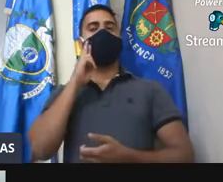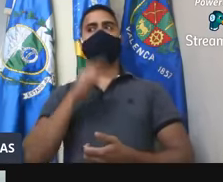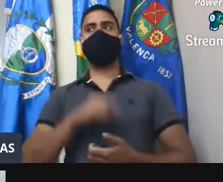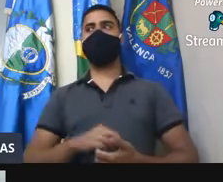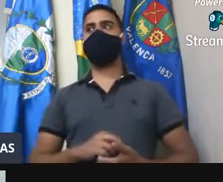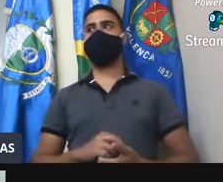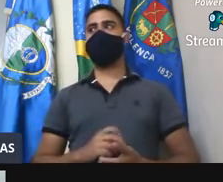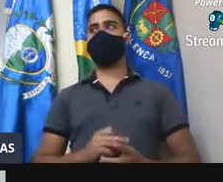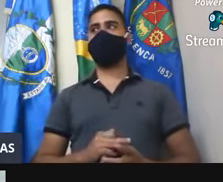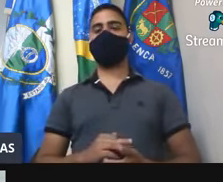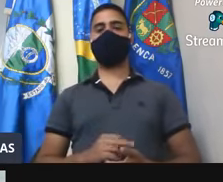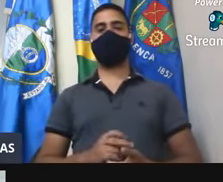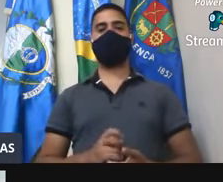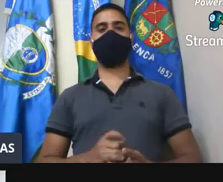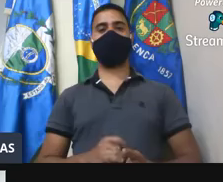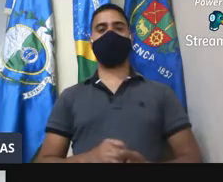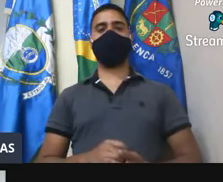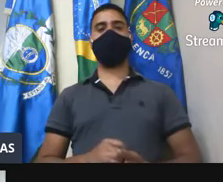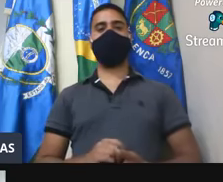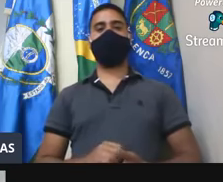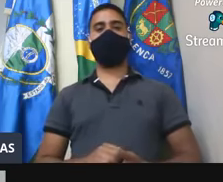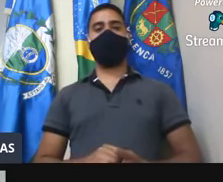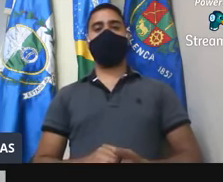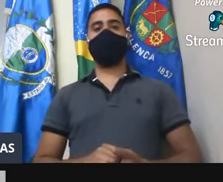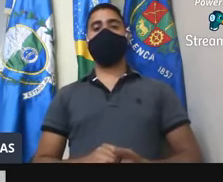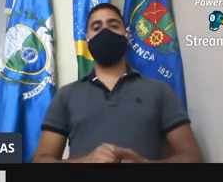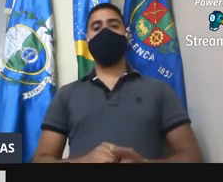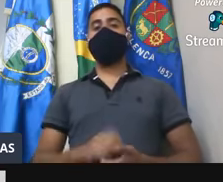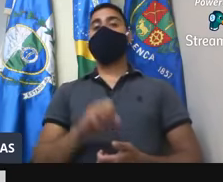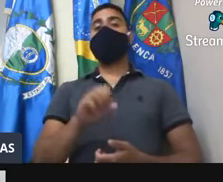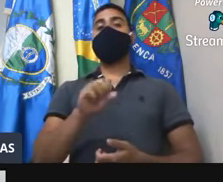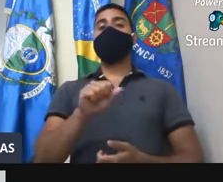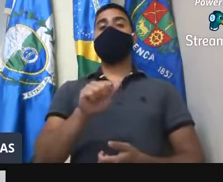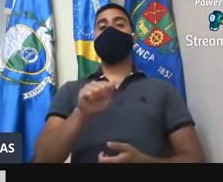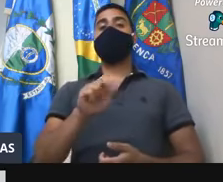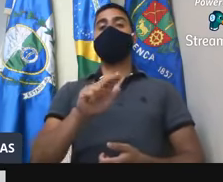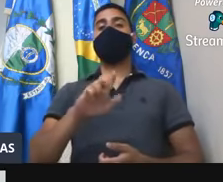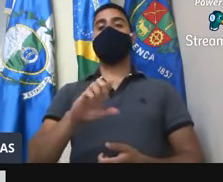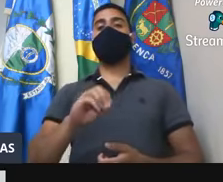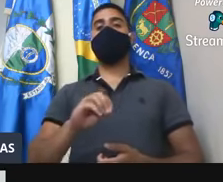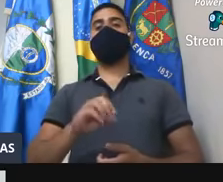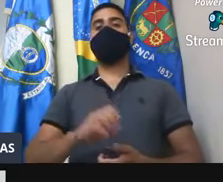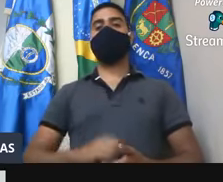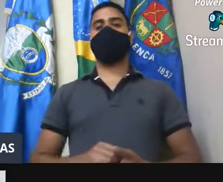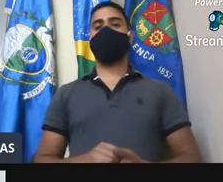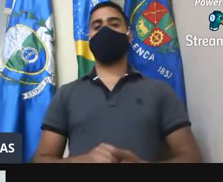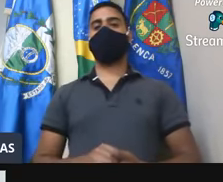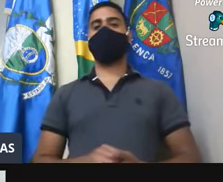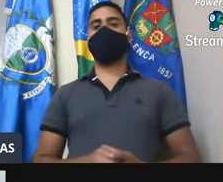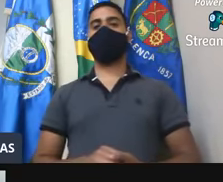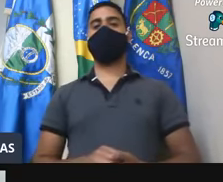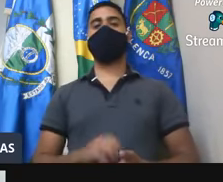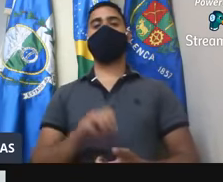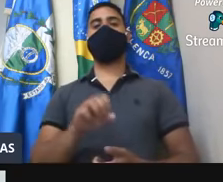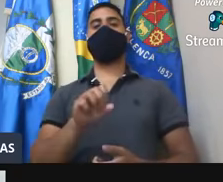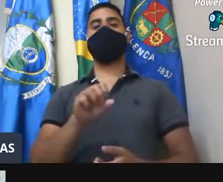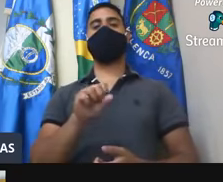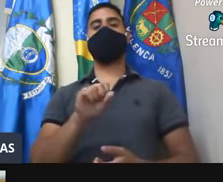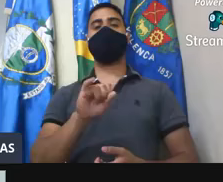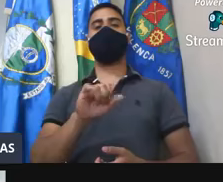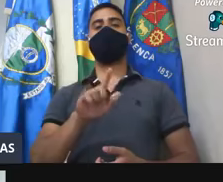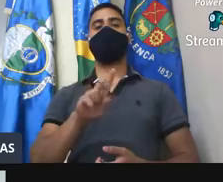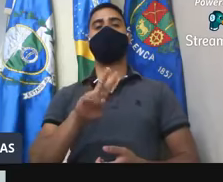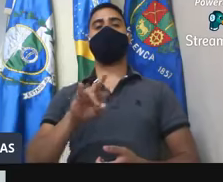Tavares, professor Rafael. Presente. Saulo de Tarso Pereira Corrêa da Silva e Silvio Rogério